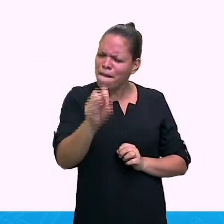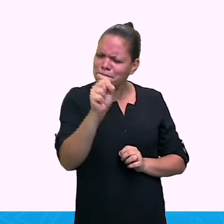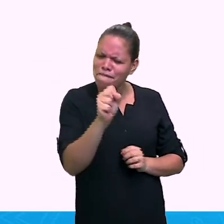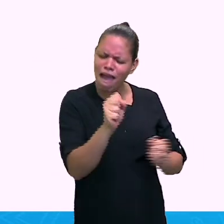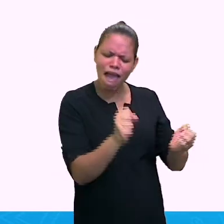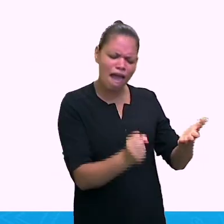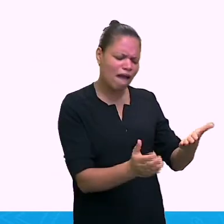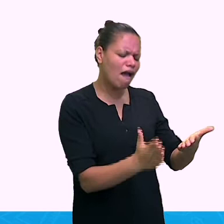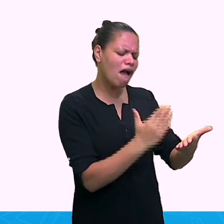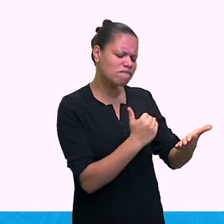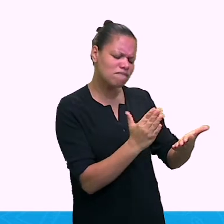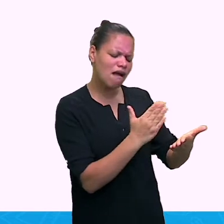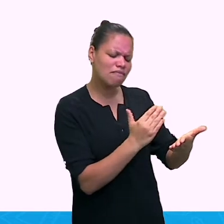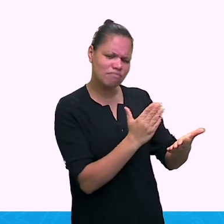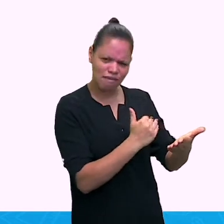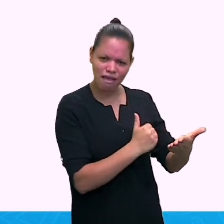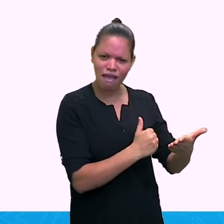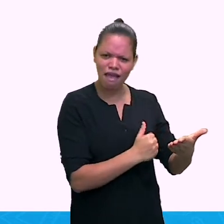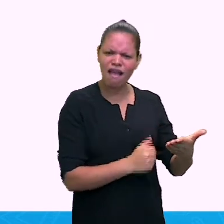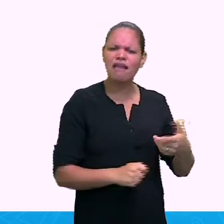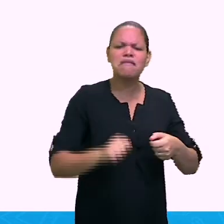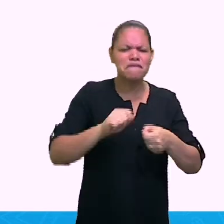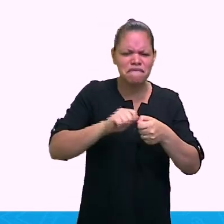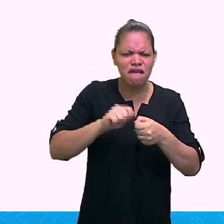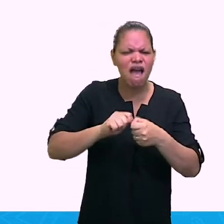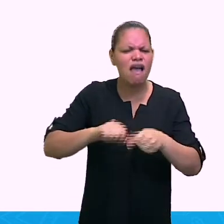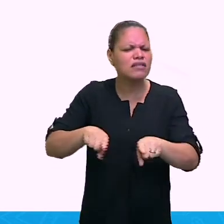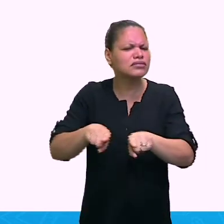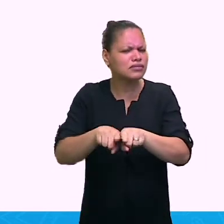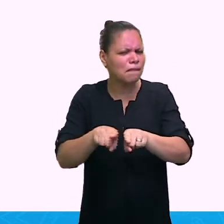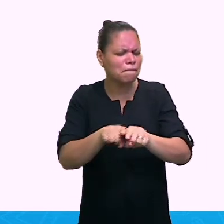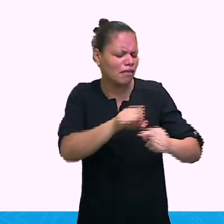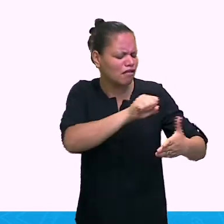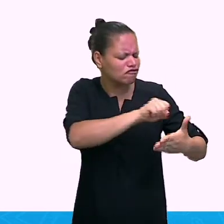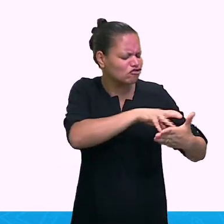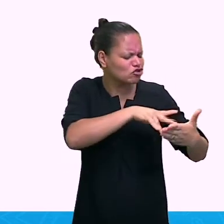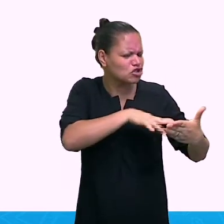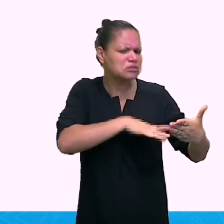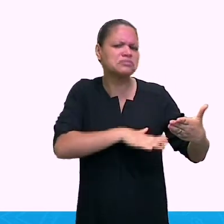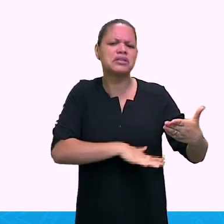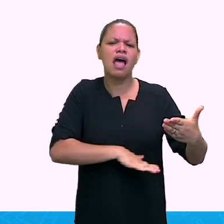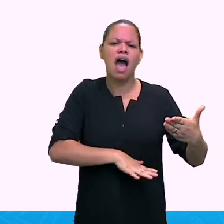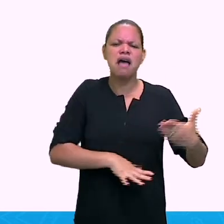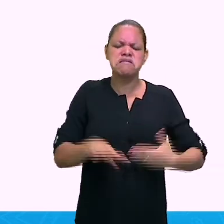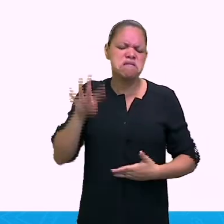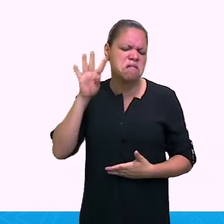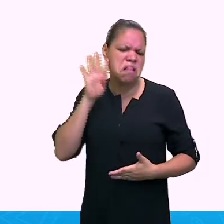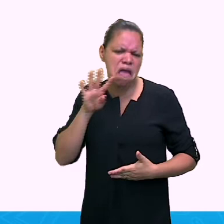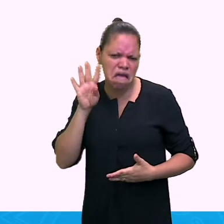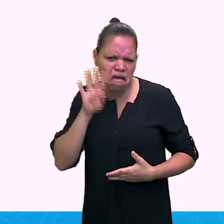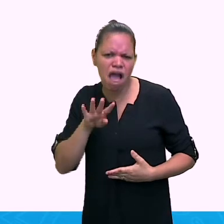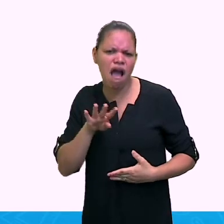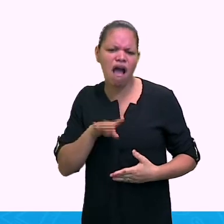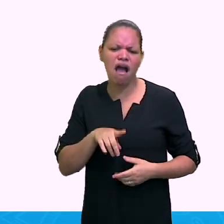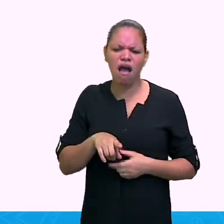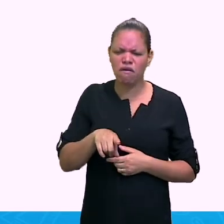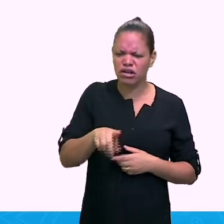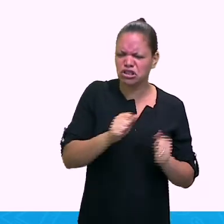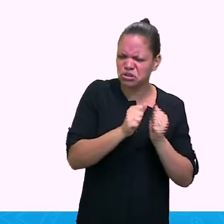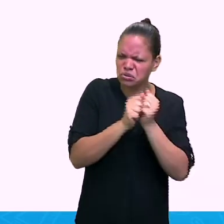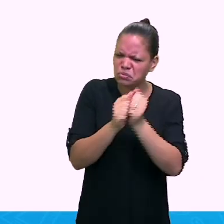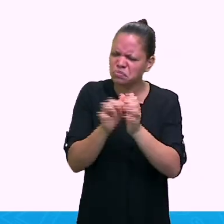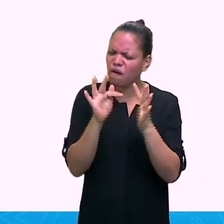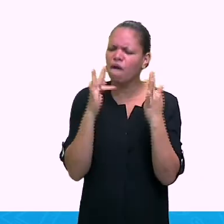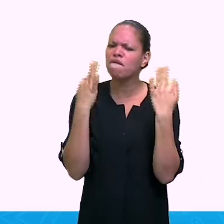atividades, dentro da plataforma, terá toda essa descrição. Faça com você e com toda a sua família,